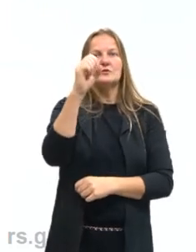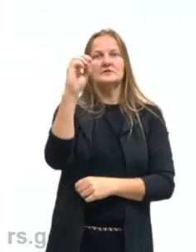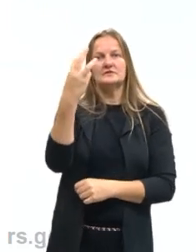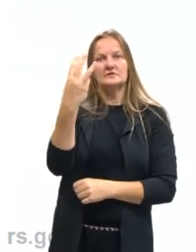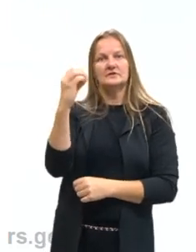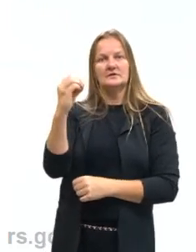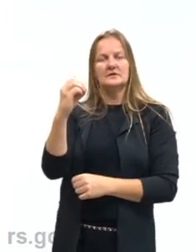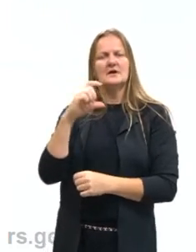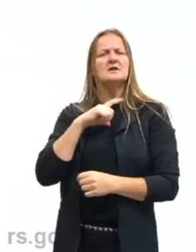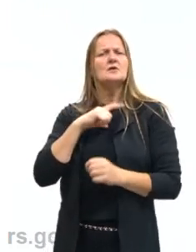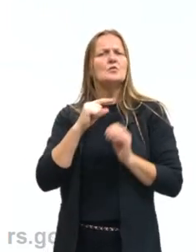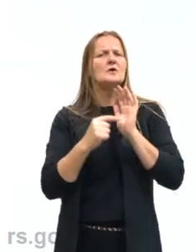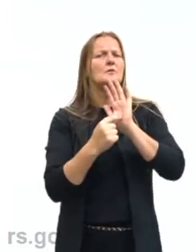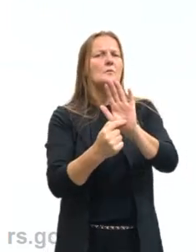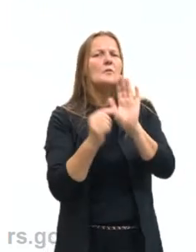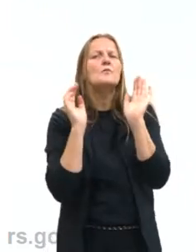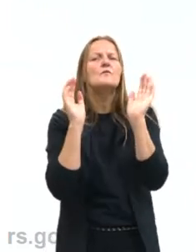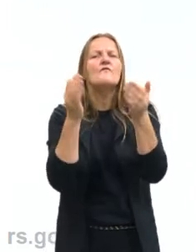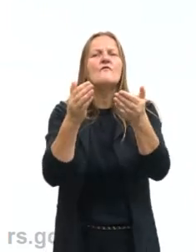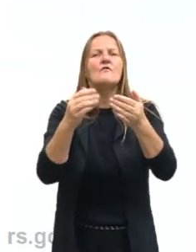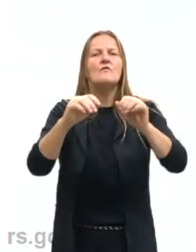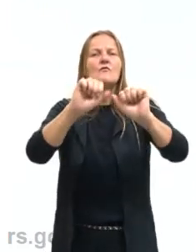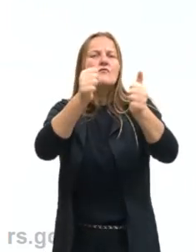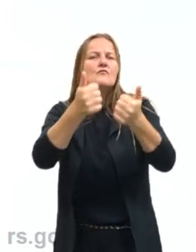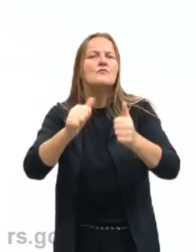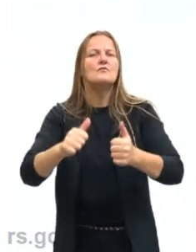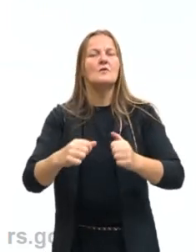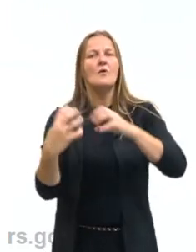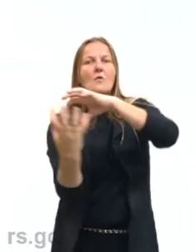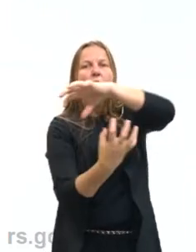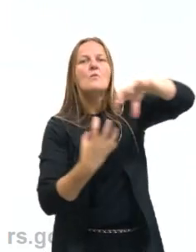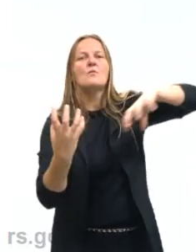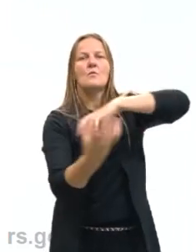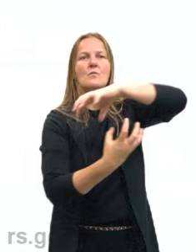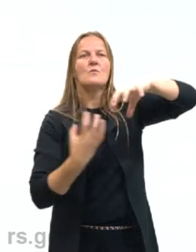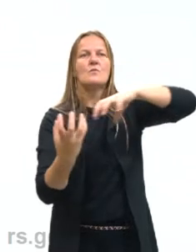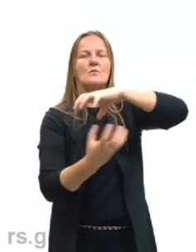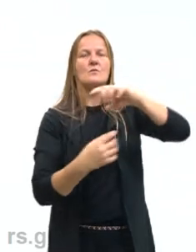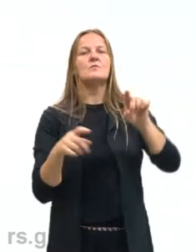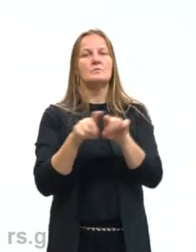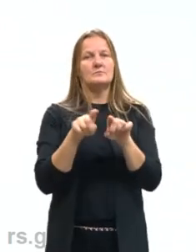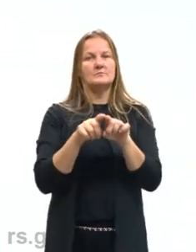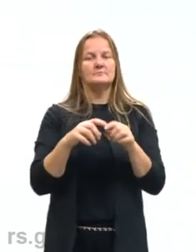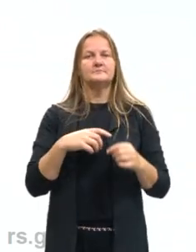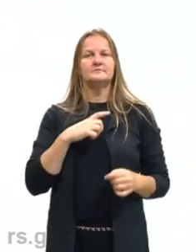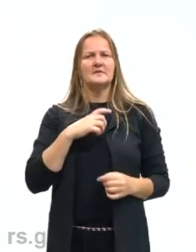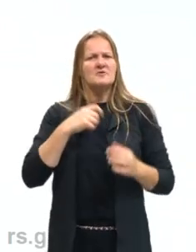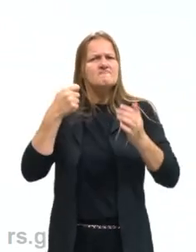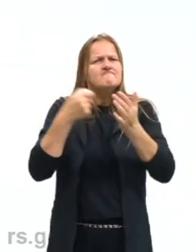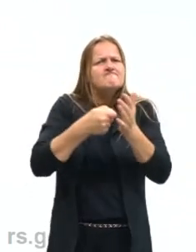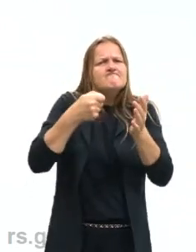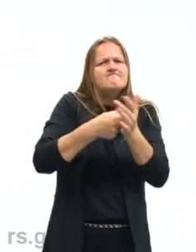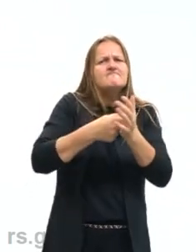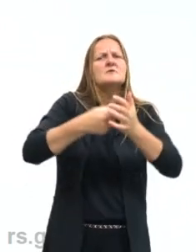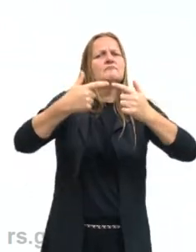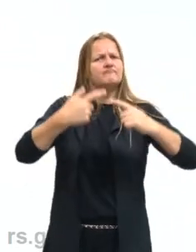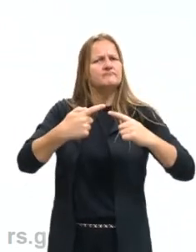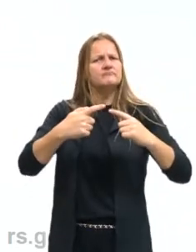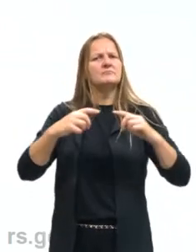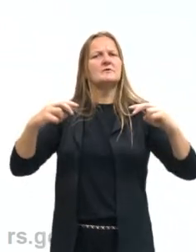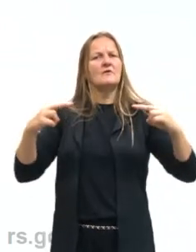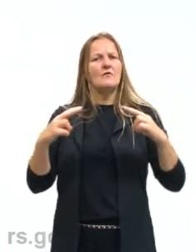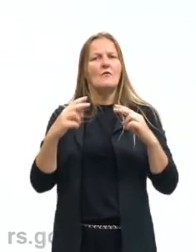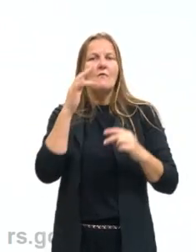ele está apontando para um cenário de revolução, um cenário de batalha na França,